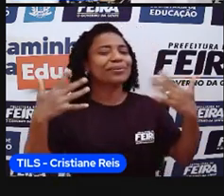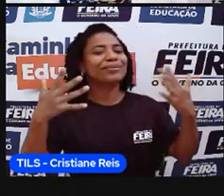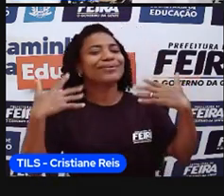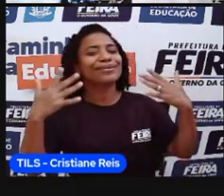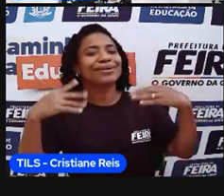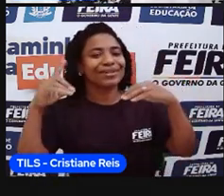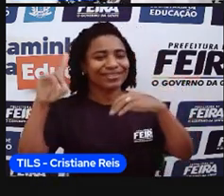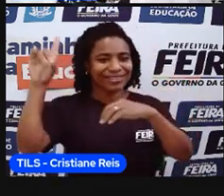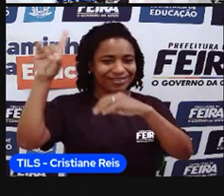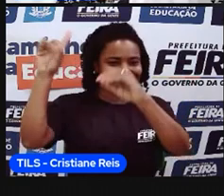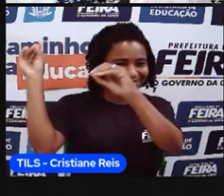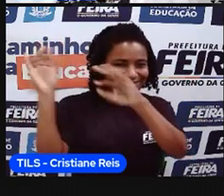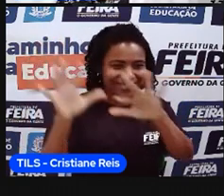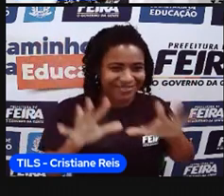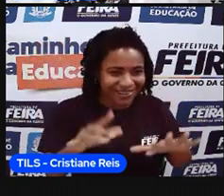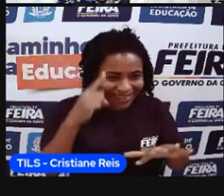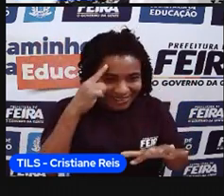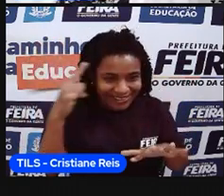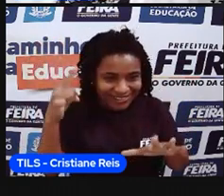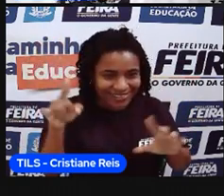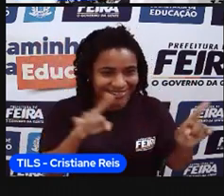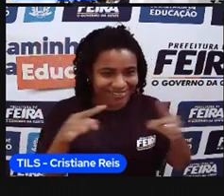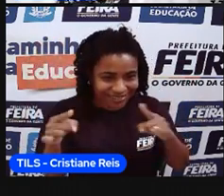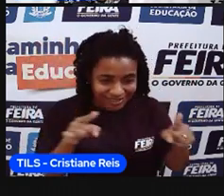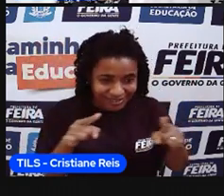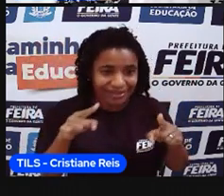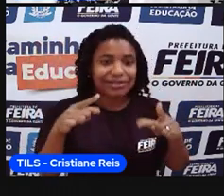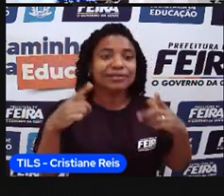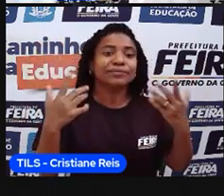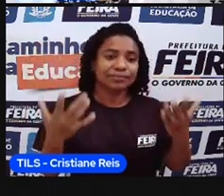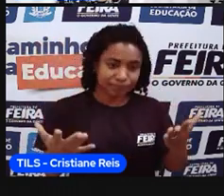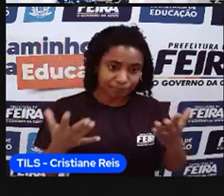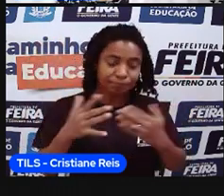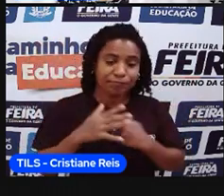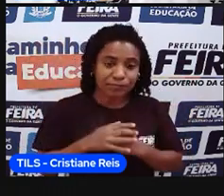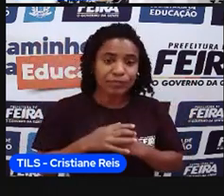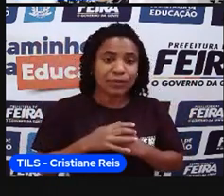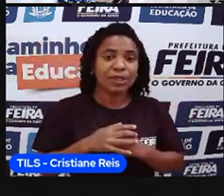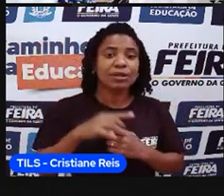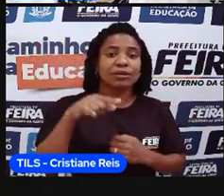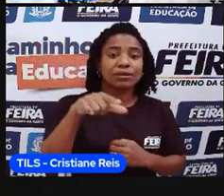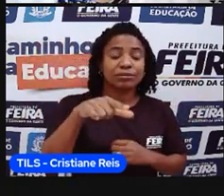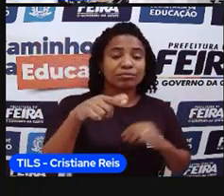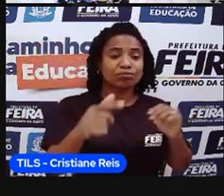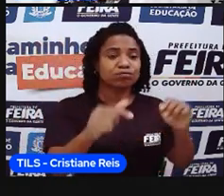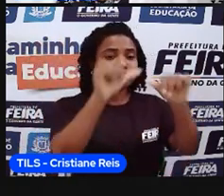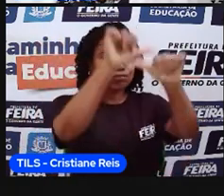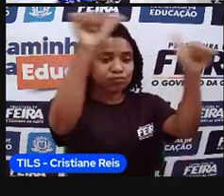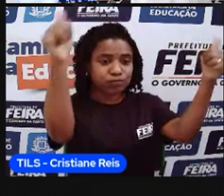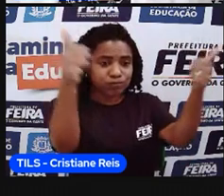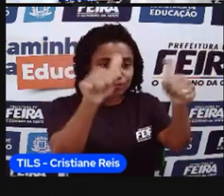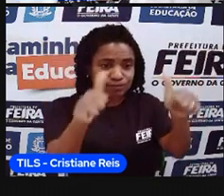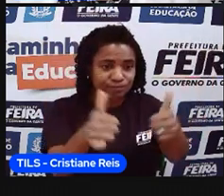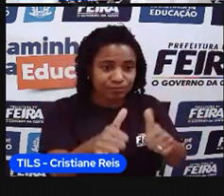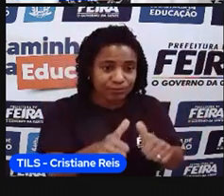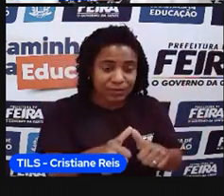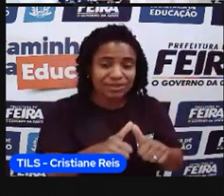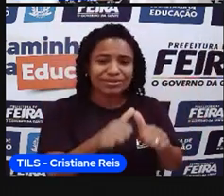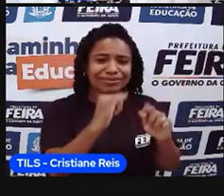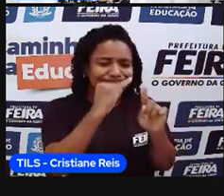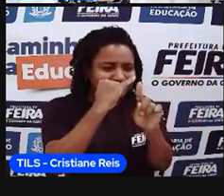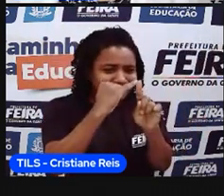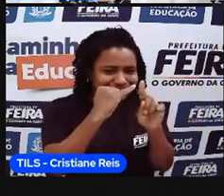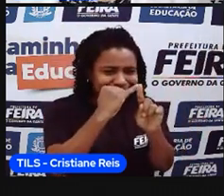natureza, não é assim? Então, na realidade, a gente tem só um pedacinho dele, né, que pega um